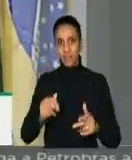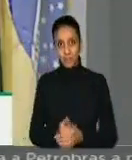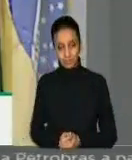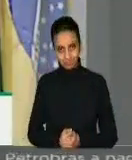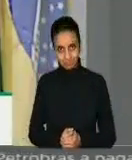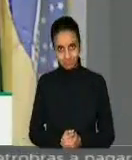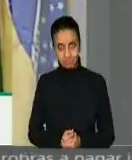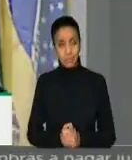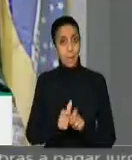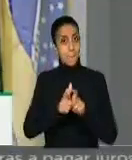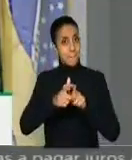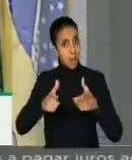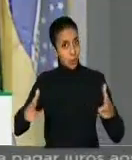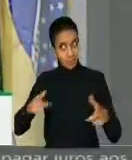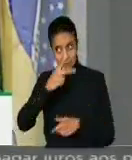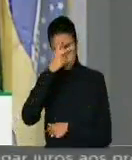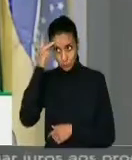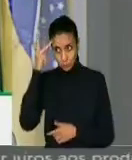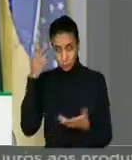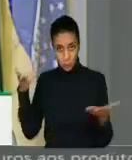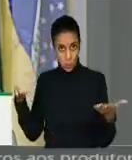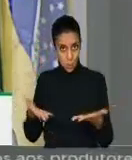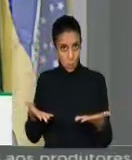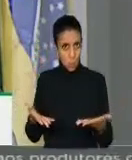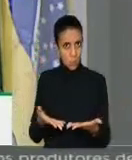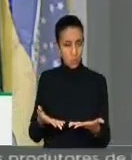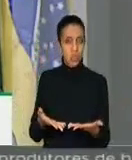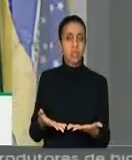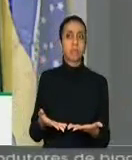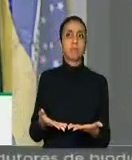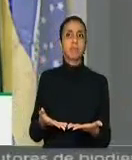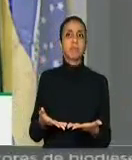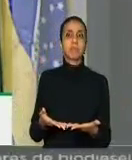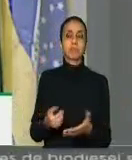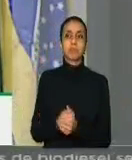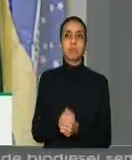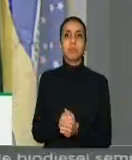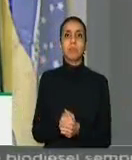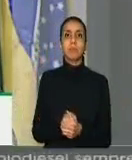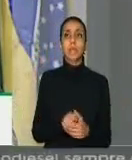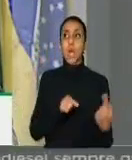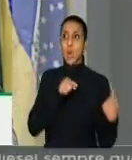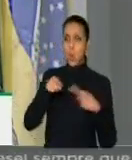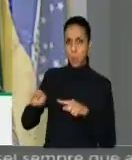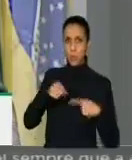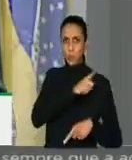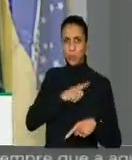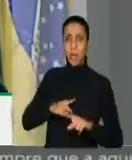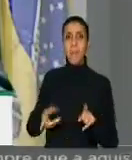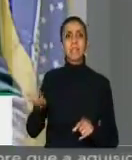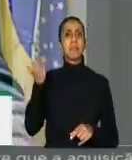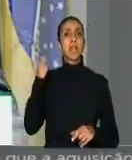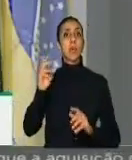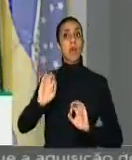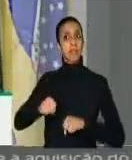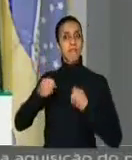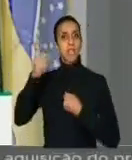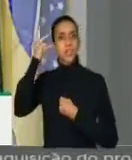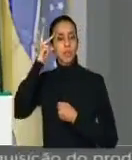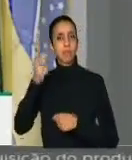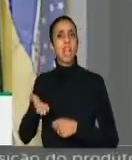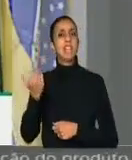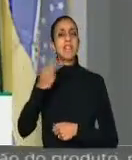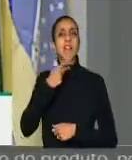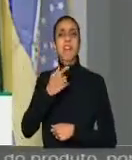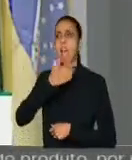maioria dos que agora estão na oposição eram defensores ferrenhos do governo Dilma e aqueles que antes falavam em